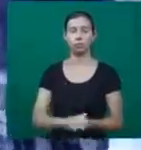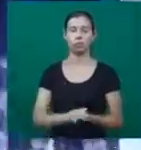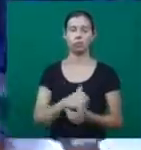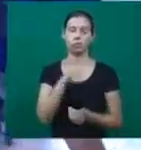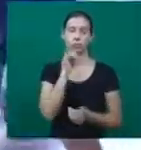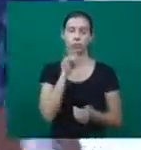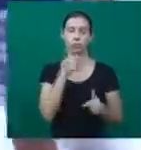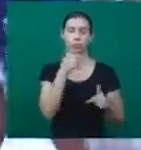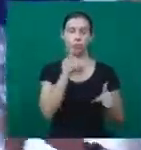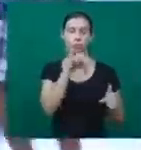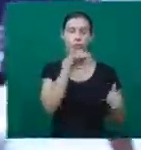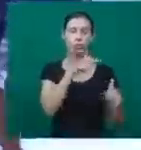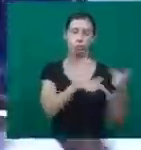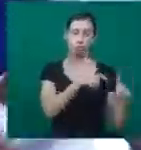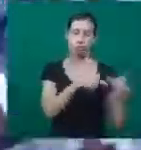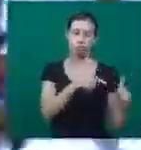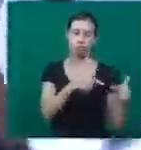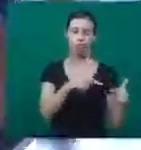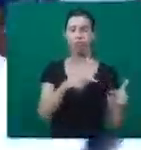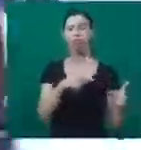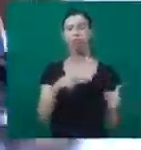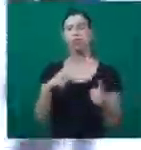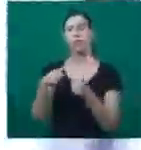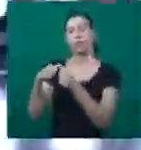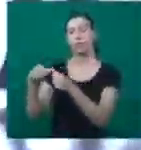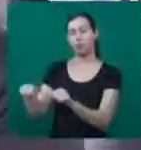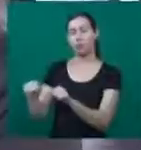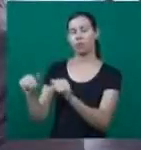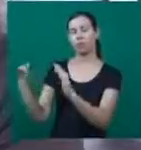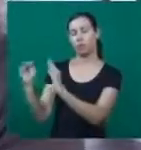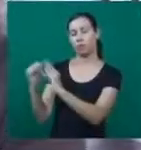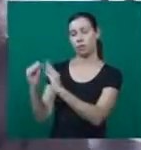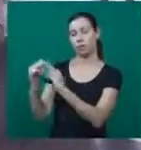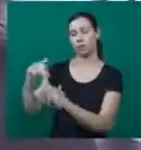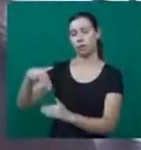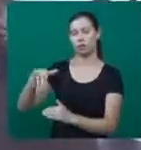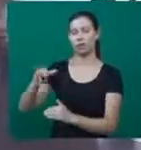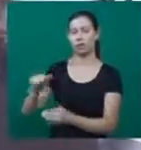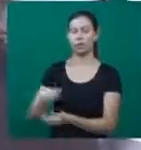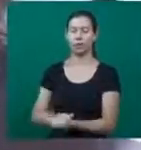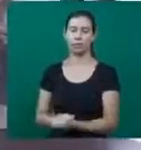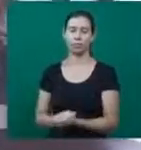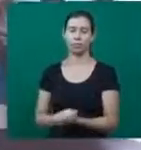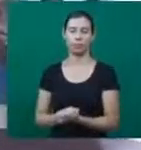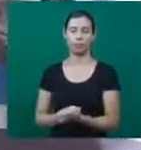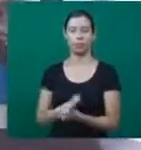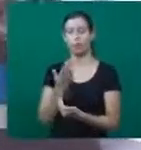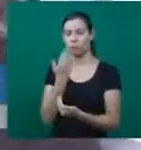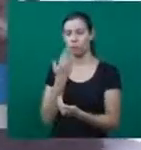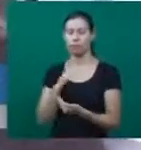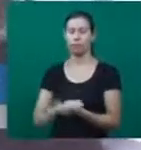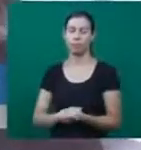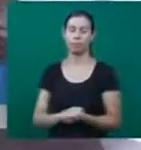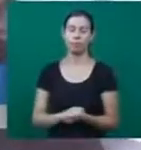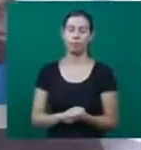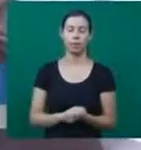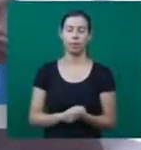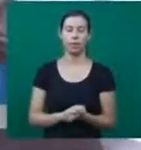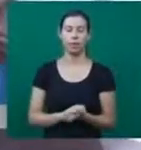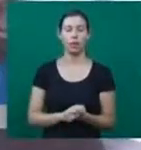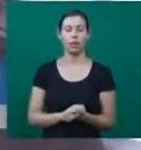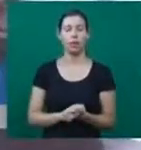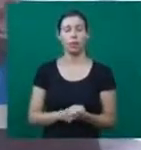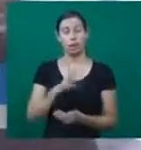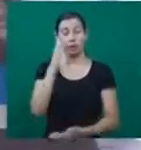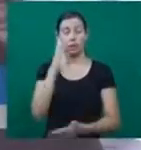refeições. Ele está aqui no NECA e depois ele vai para a escola. O a gente acredita? Que essa mãe que deixa a criança